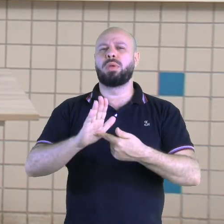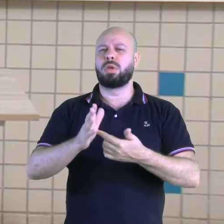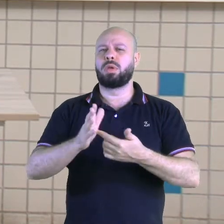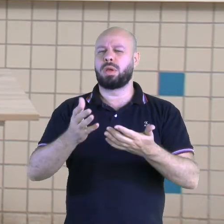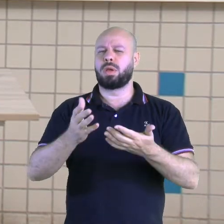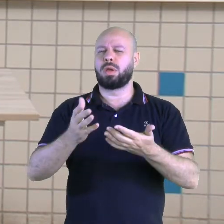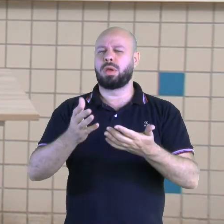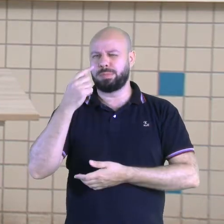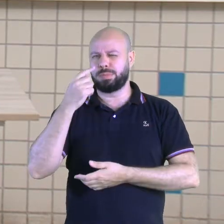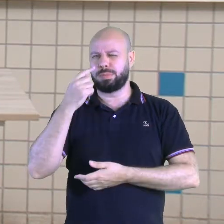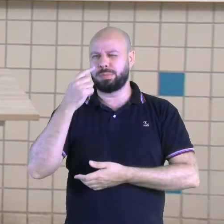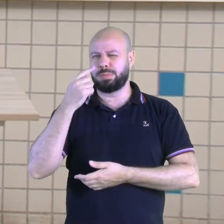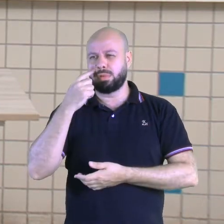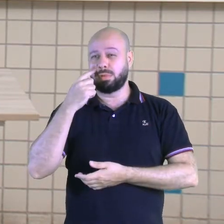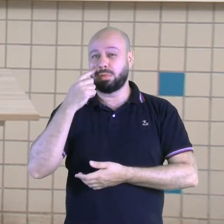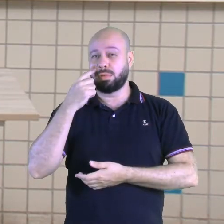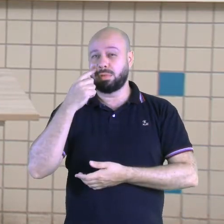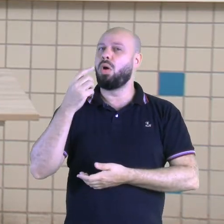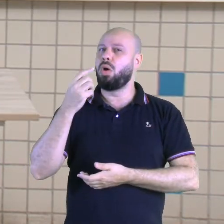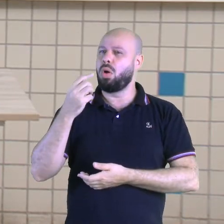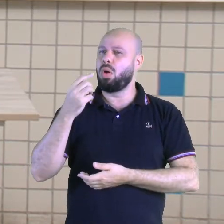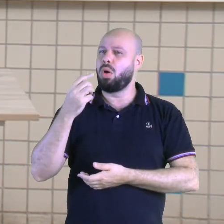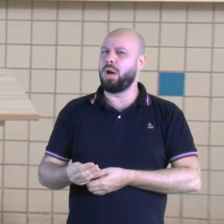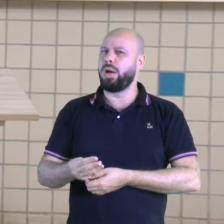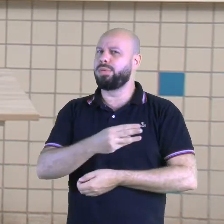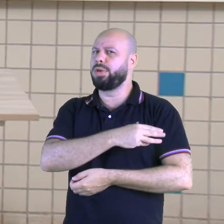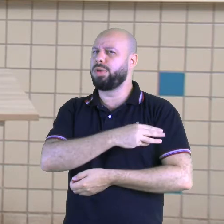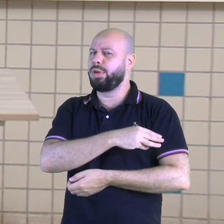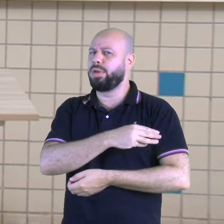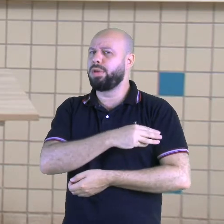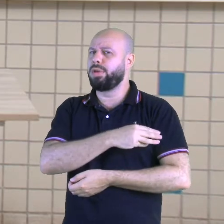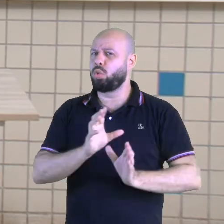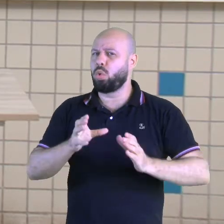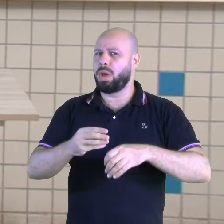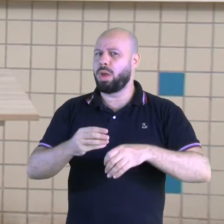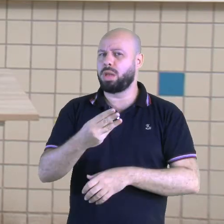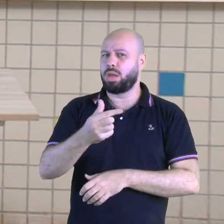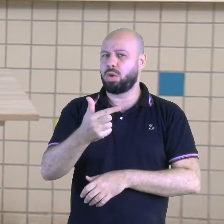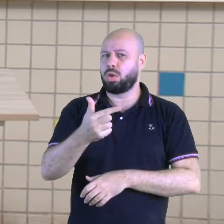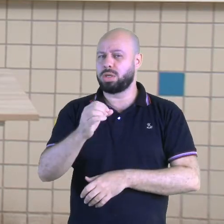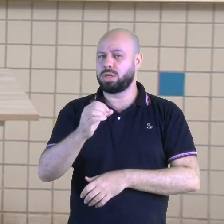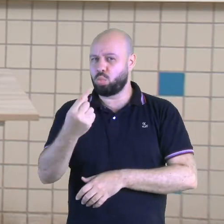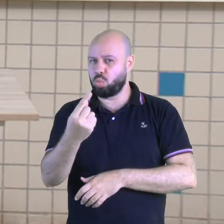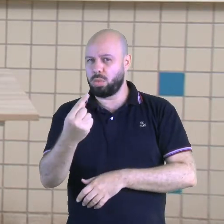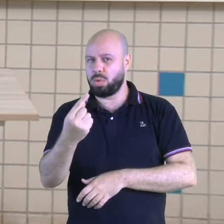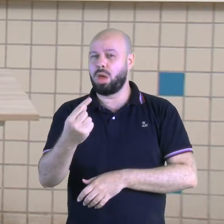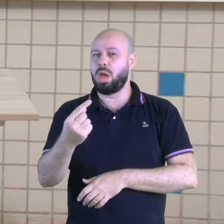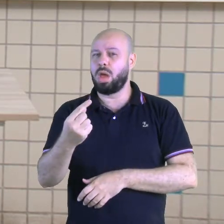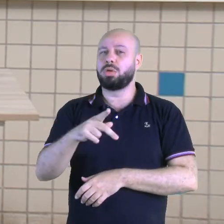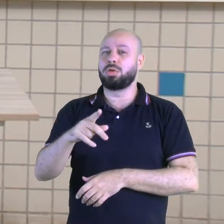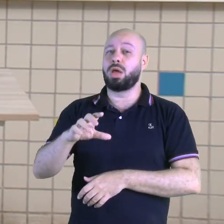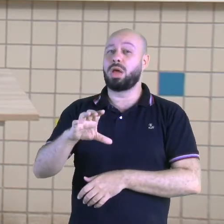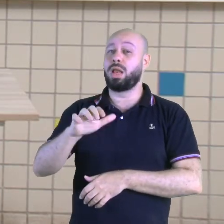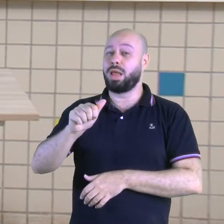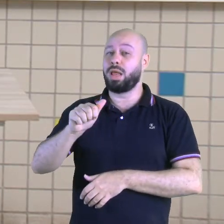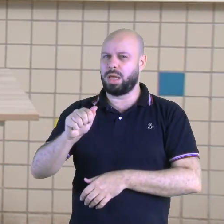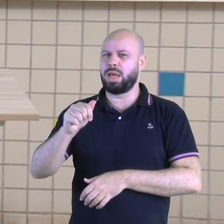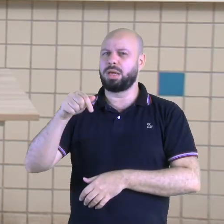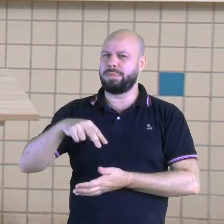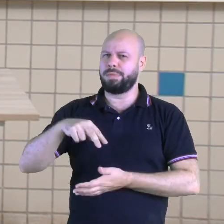aqui, principalmente a turminha aí do 3201, cadê vocês? A professora Cléia está aqui firme, né?